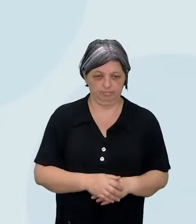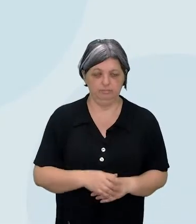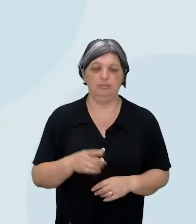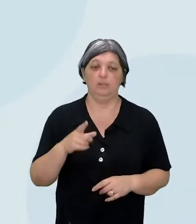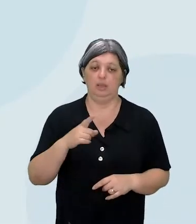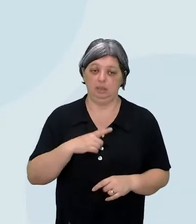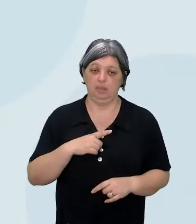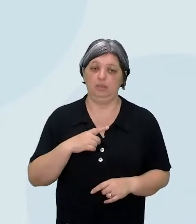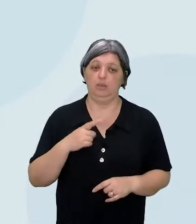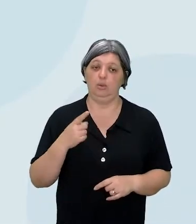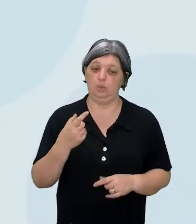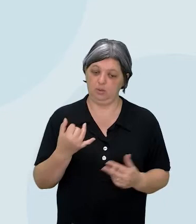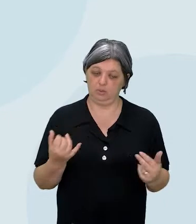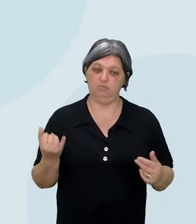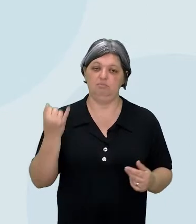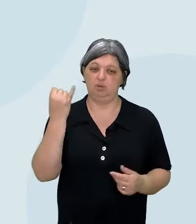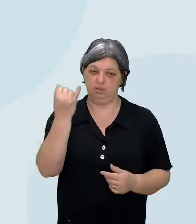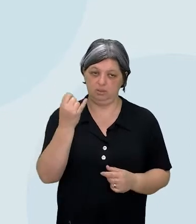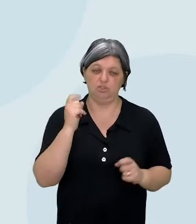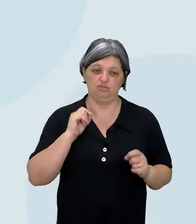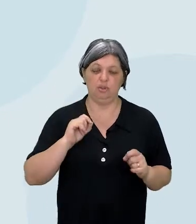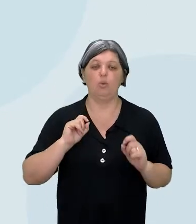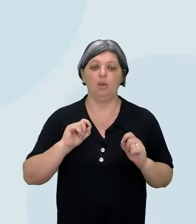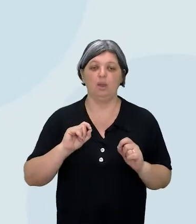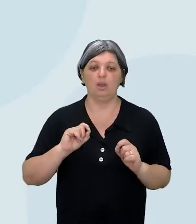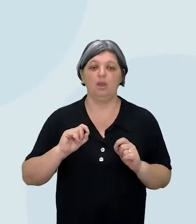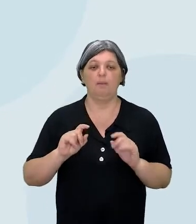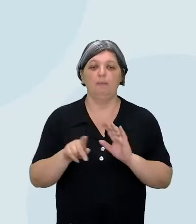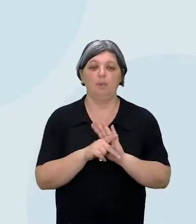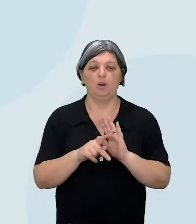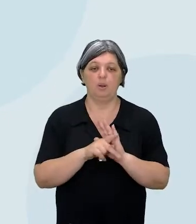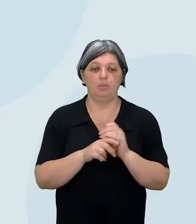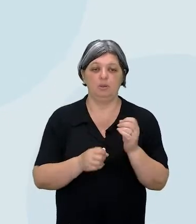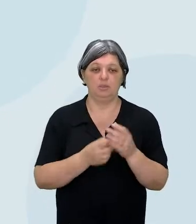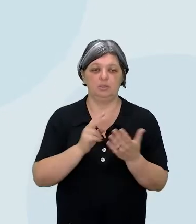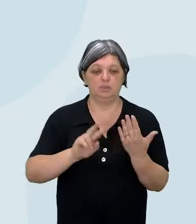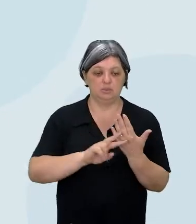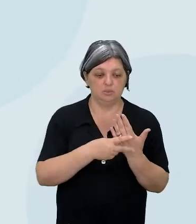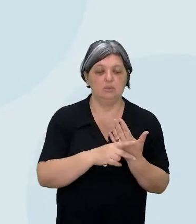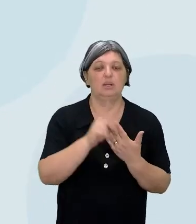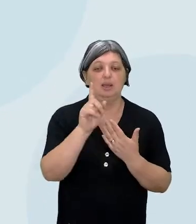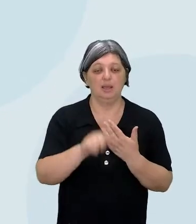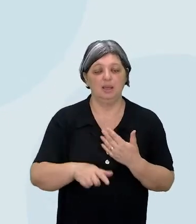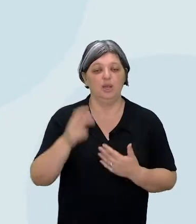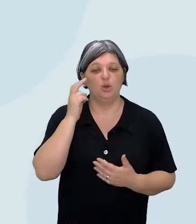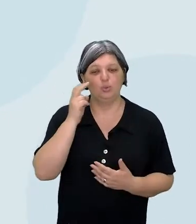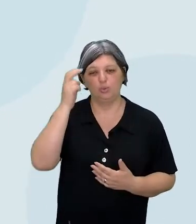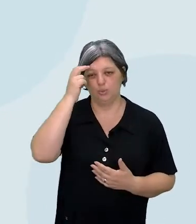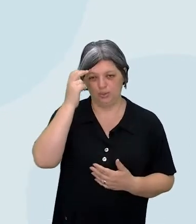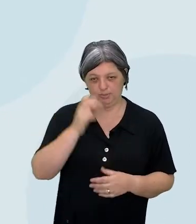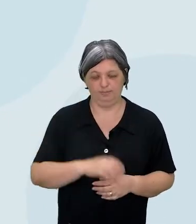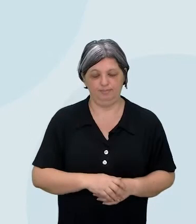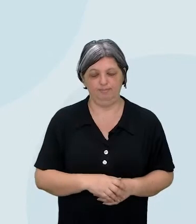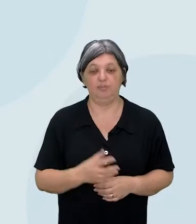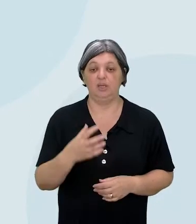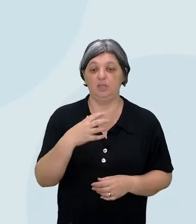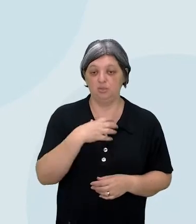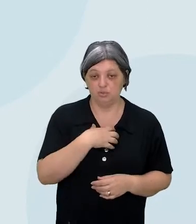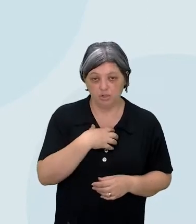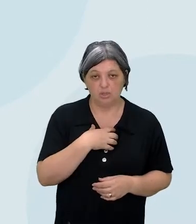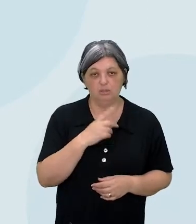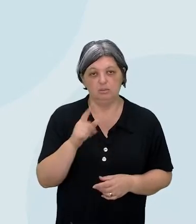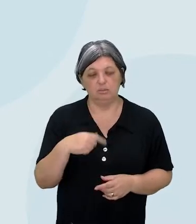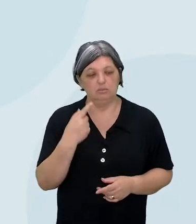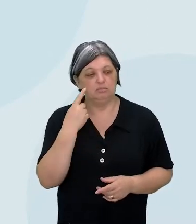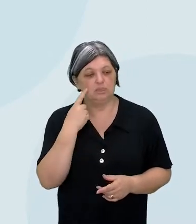um peso. E ele gera uma consequência, que é a cultura. Porque a cultura, querendo ou não, a maneira com que a gente